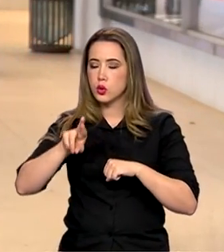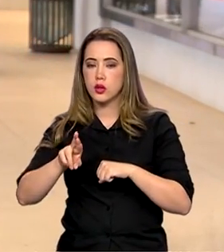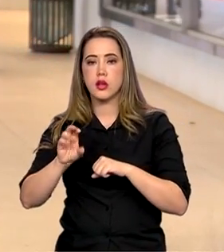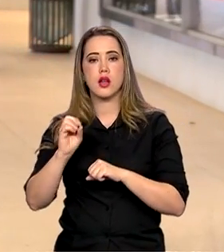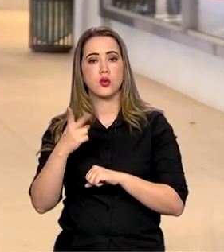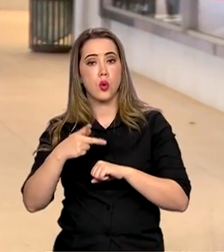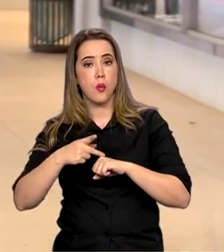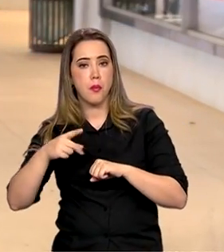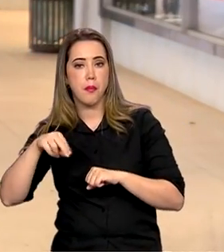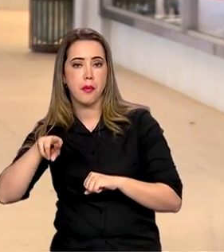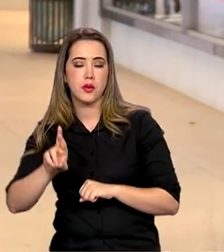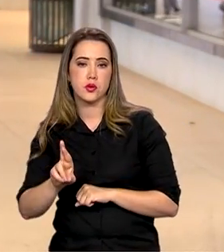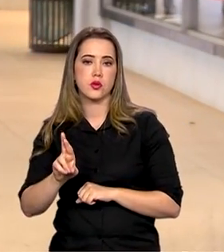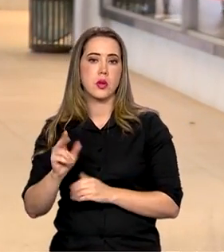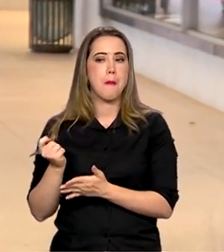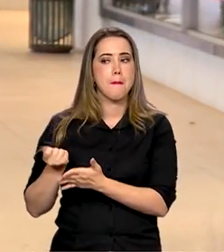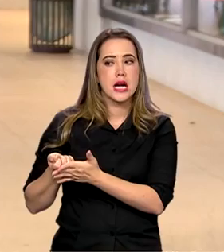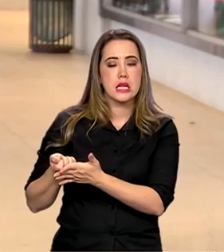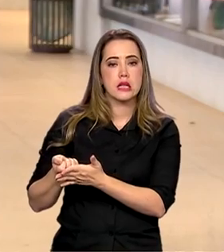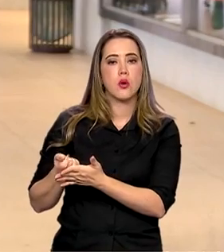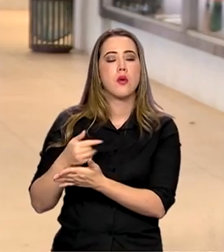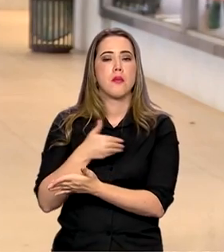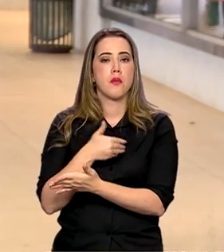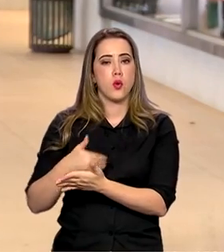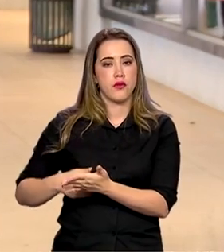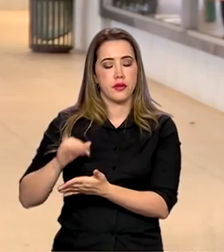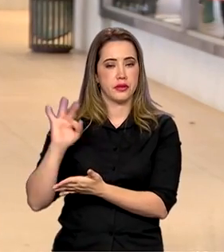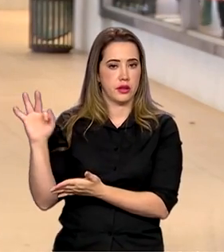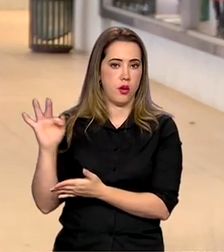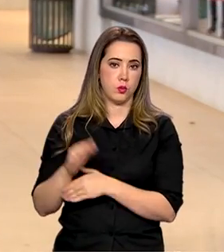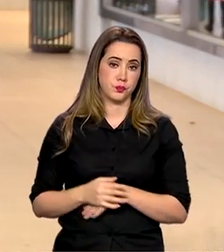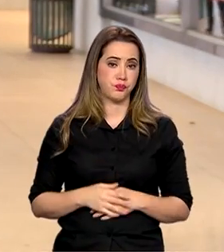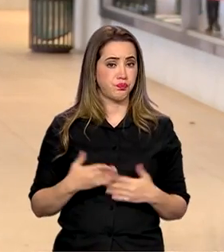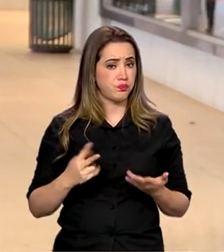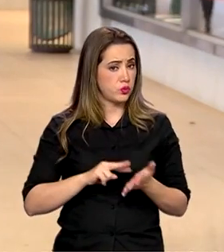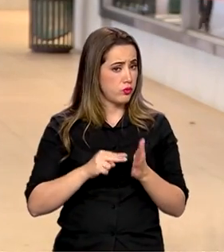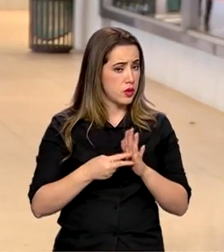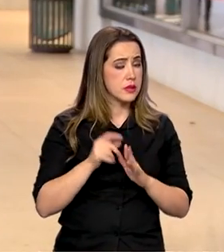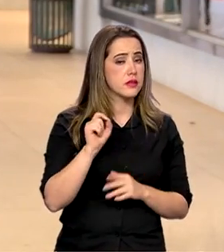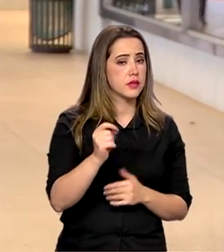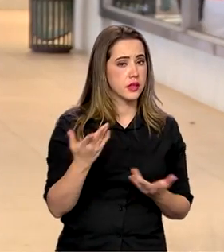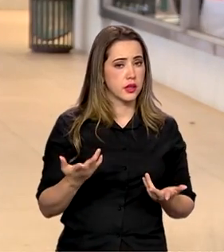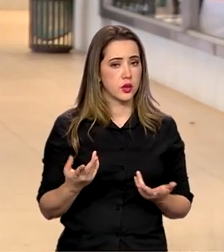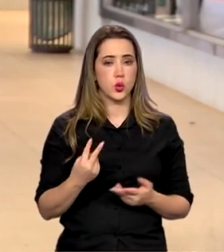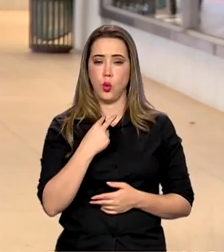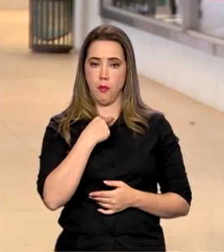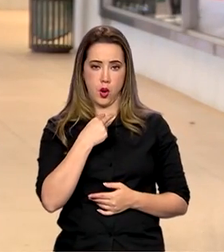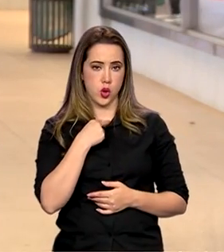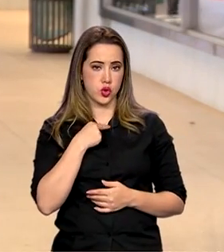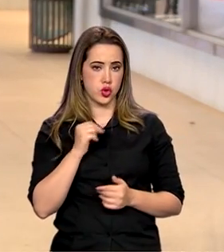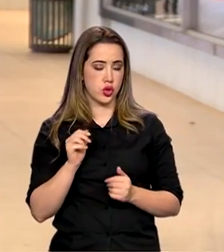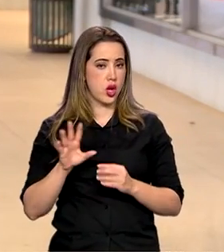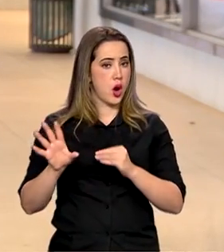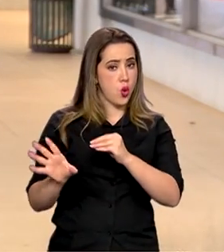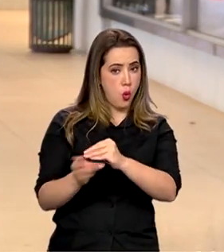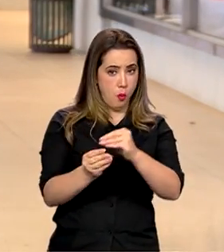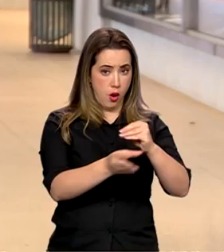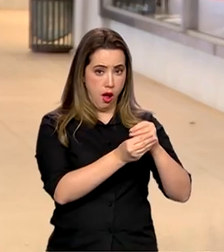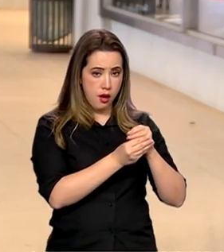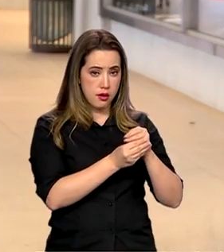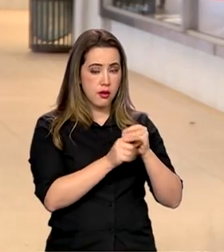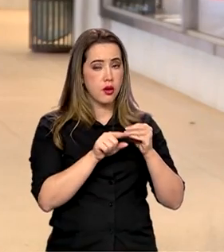pós-doutorado, financiadas por órgãos federais. Isso significa que não será permitido aos pesquisadores